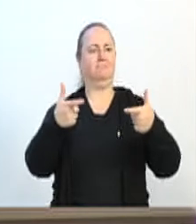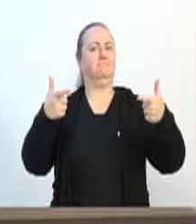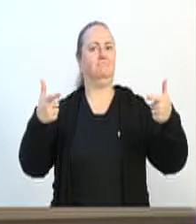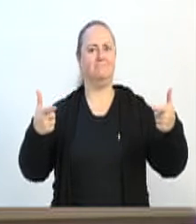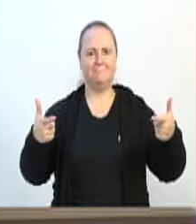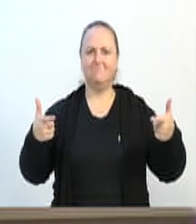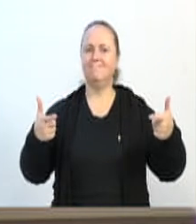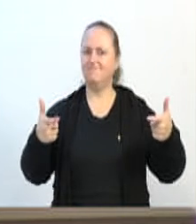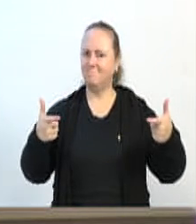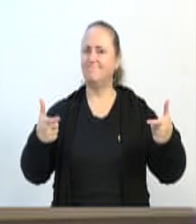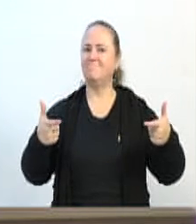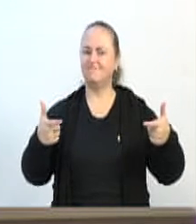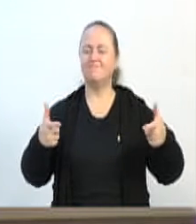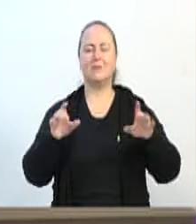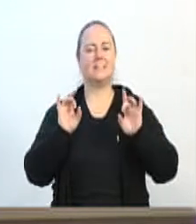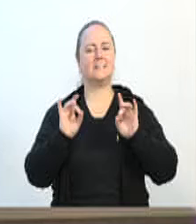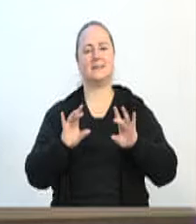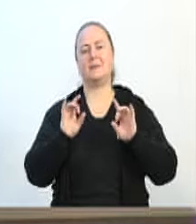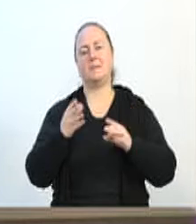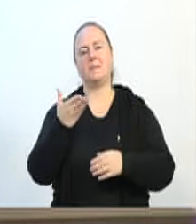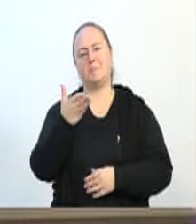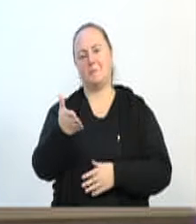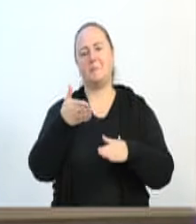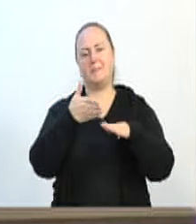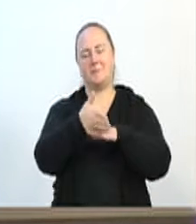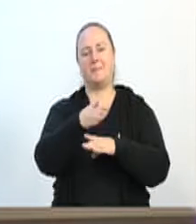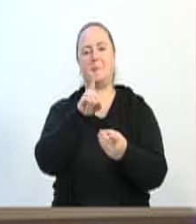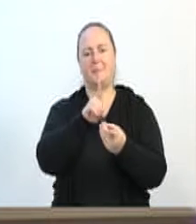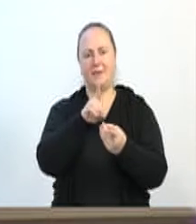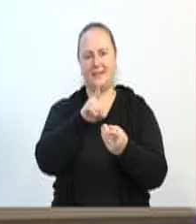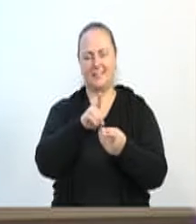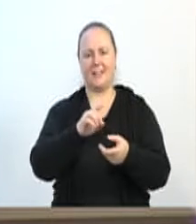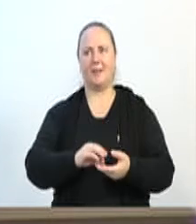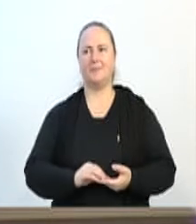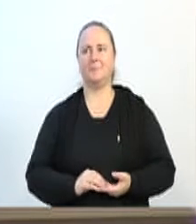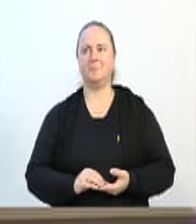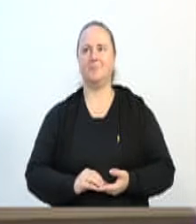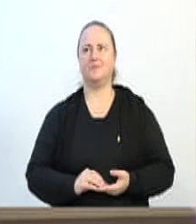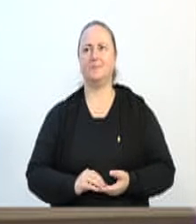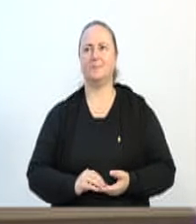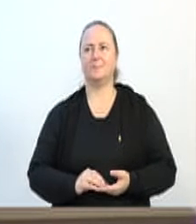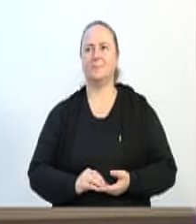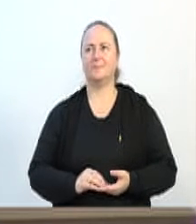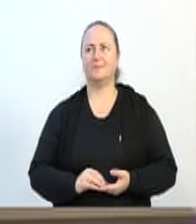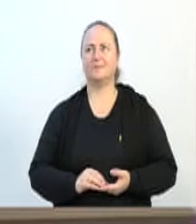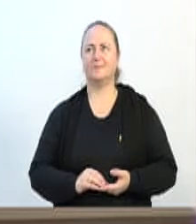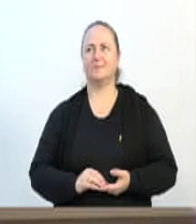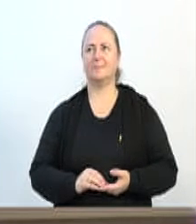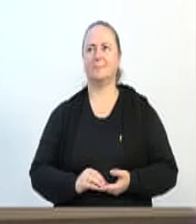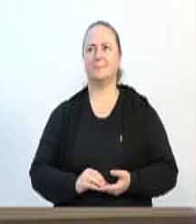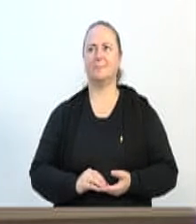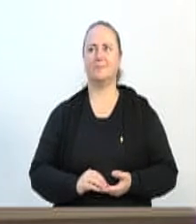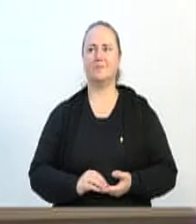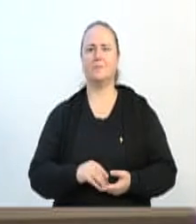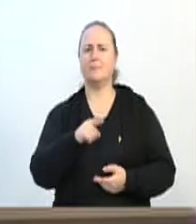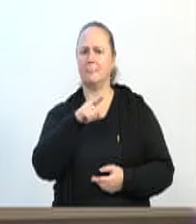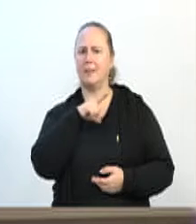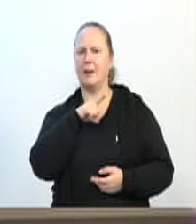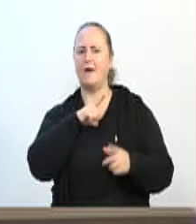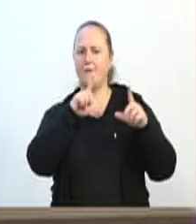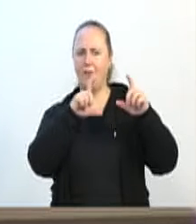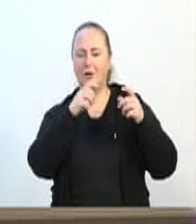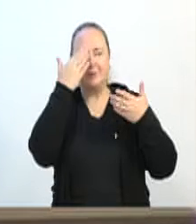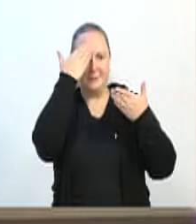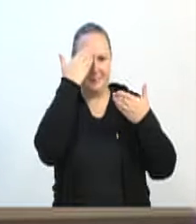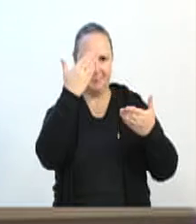tão especial para que eles possam ser atendidos. E eu quero, nós tivemos, foi passada as fotos, Ari? Obrigada.